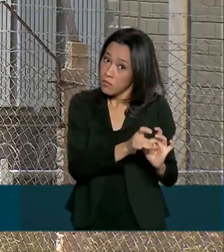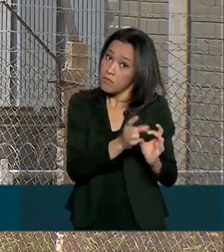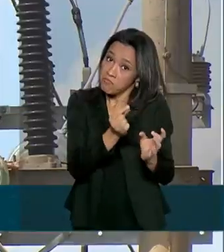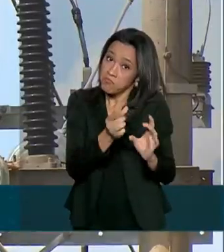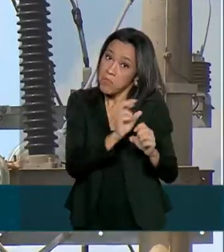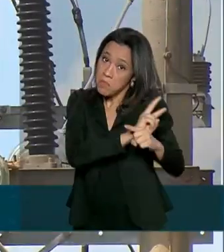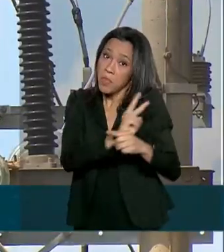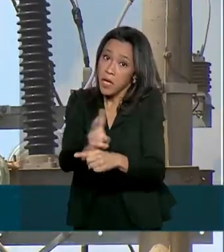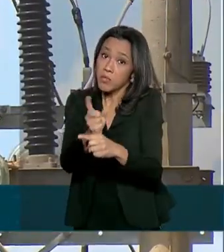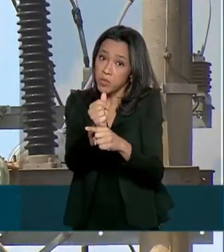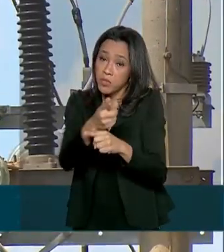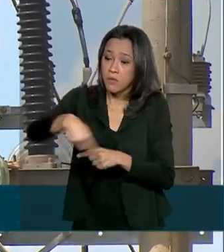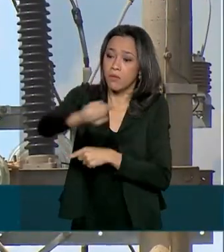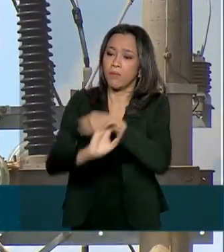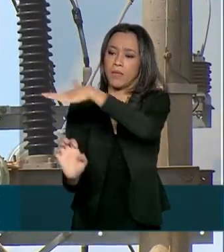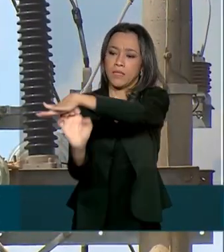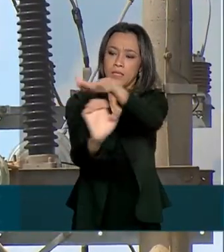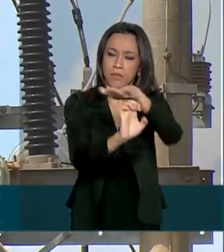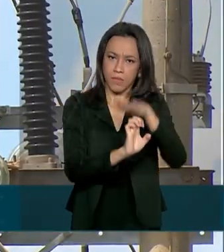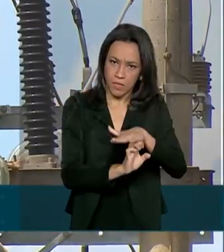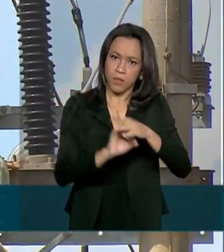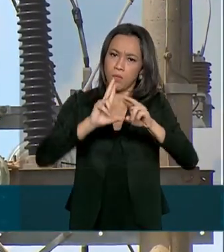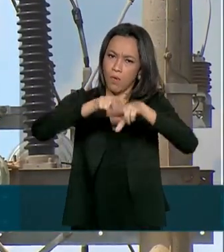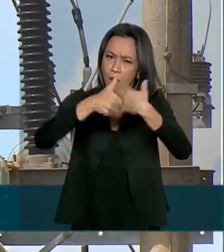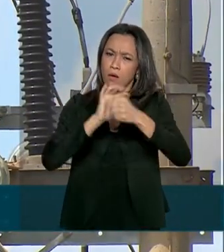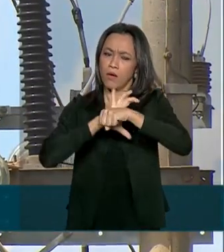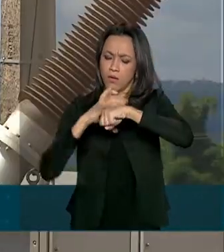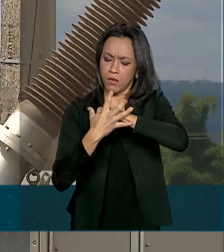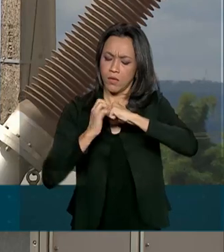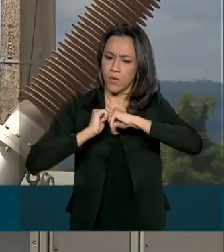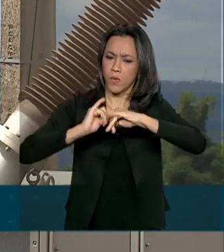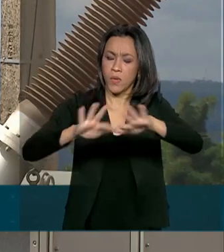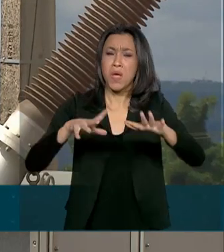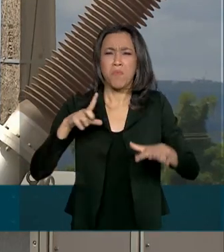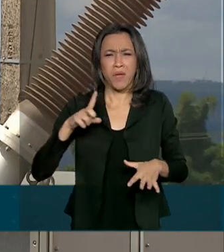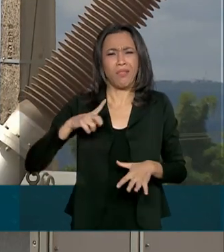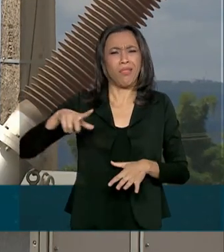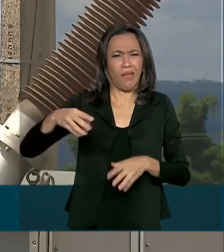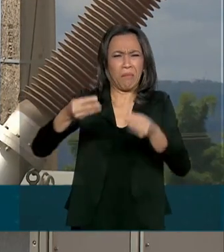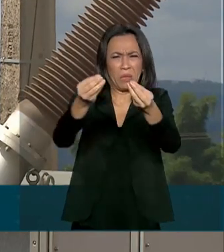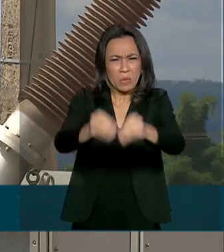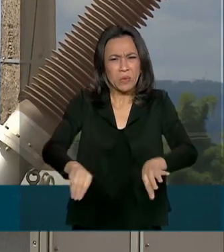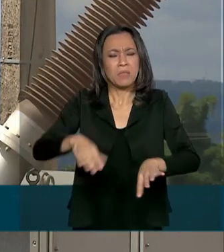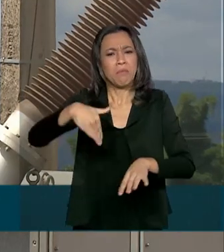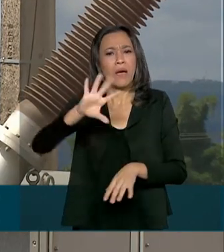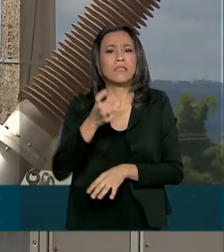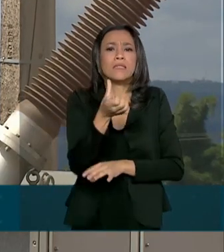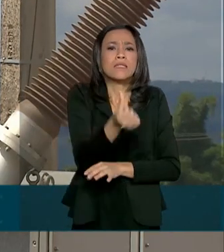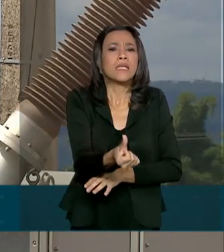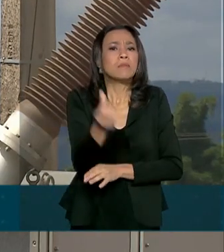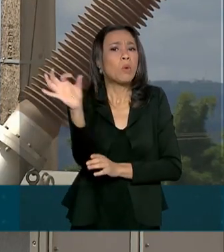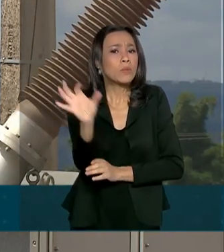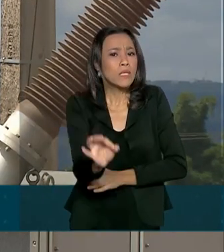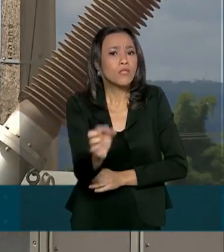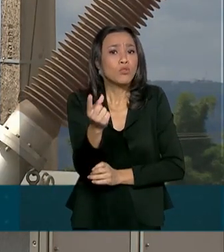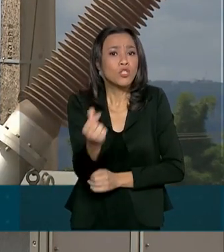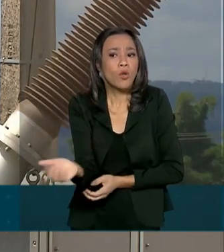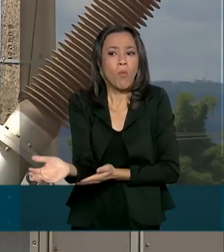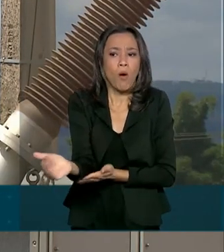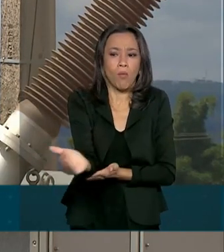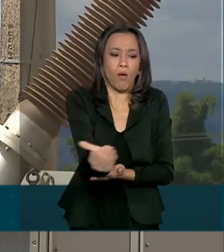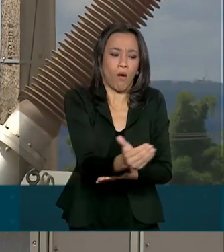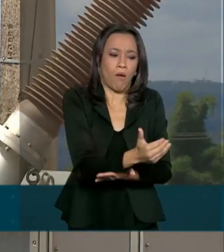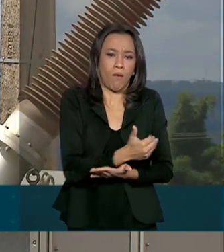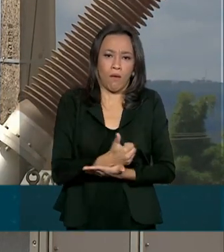Covid-19. Uma estimativa da ANEEL indica perda de mais de 6% na arrecadação do setor